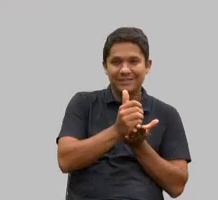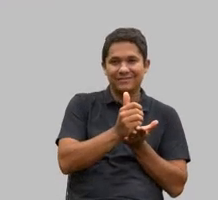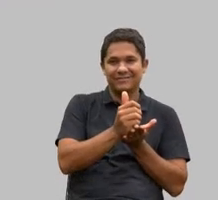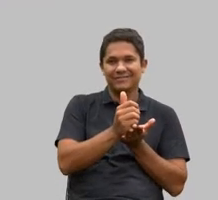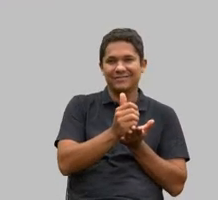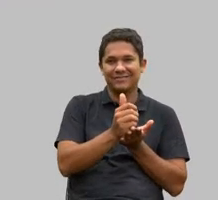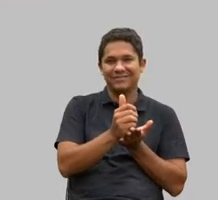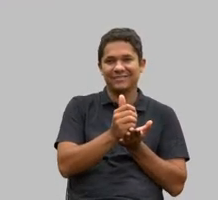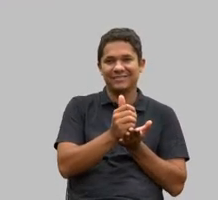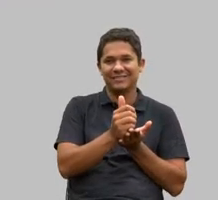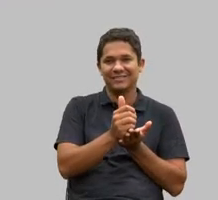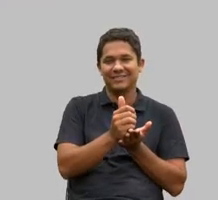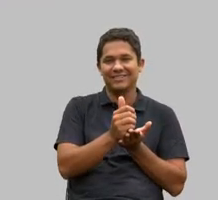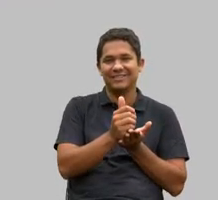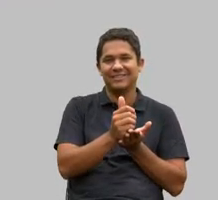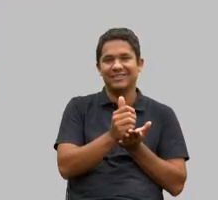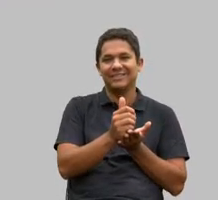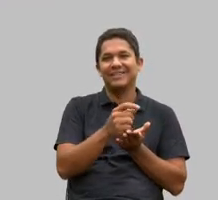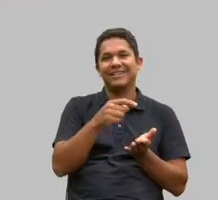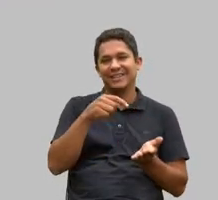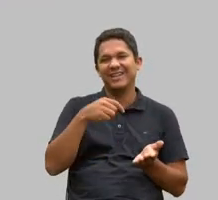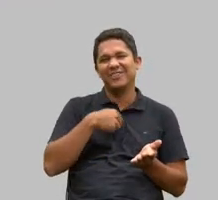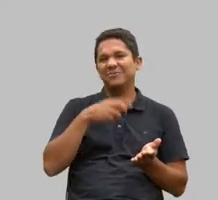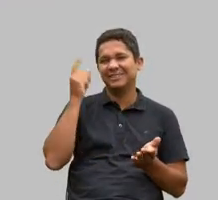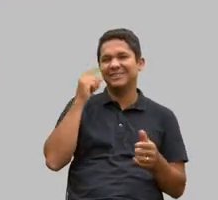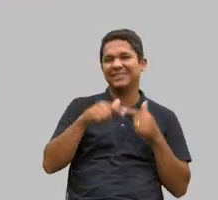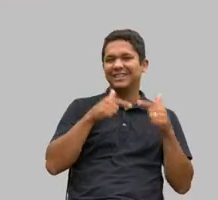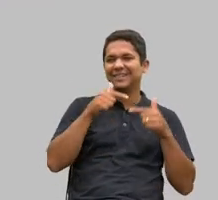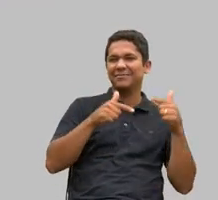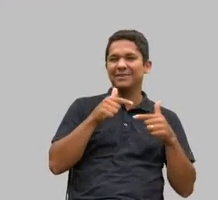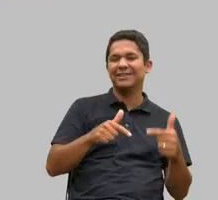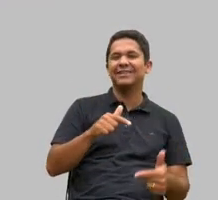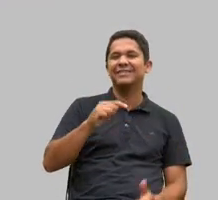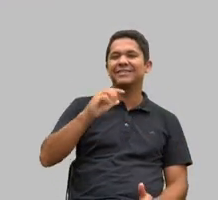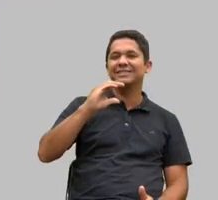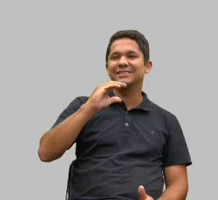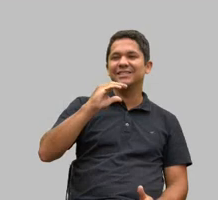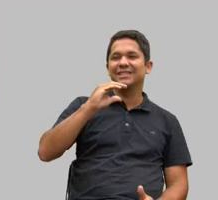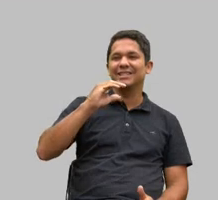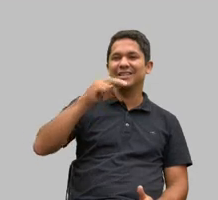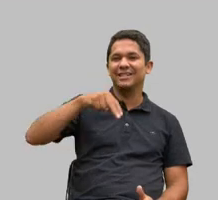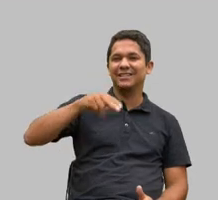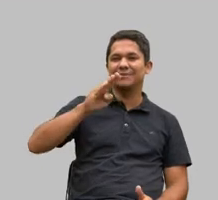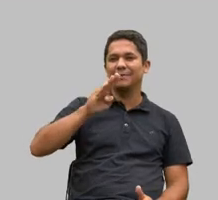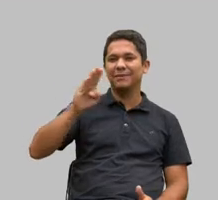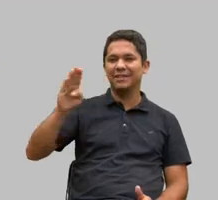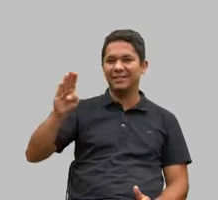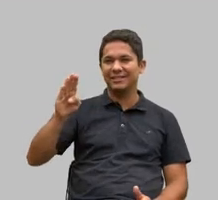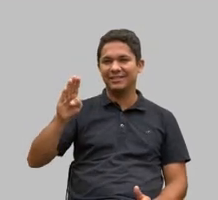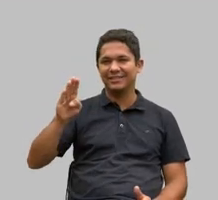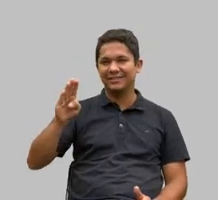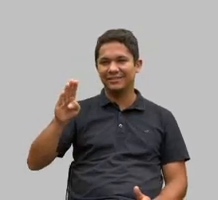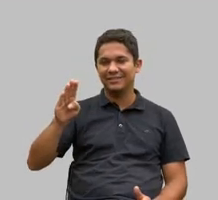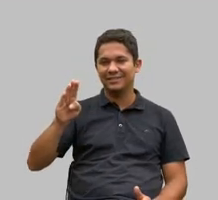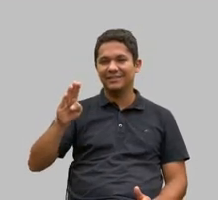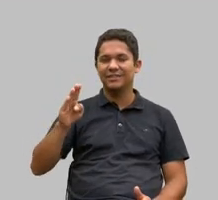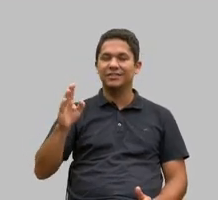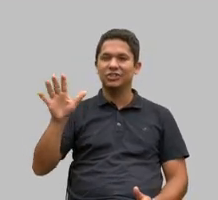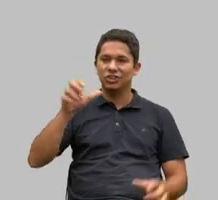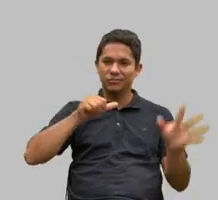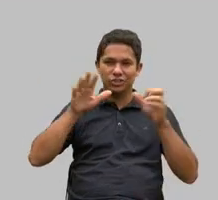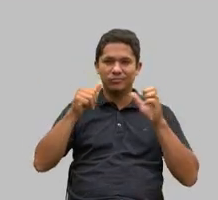CNBB então o que que eu fiz? chamei a CNBB a conversa